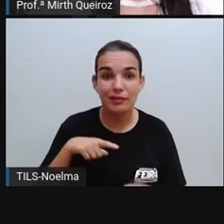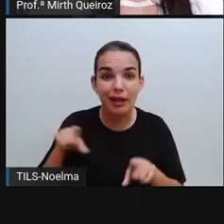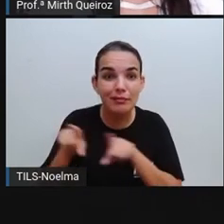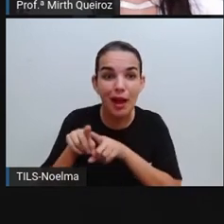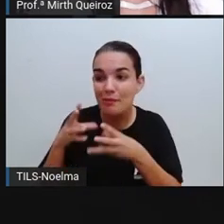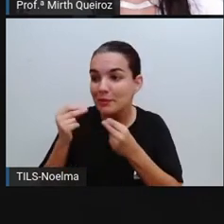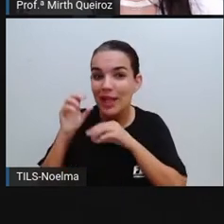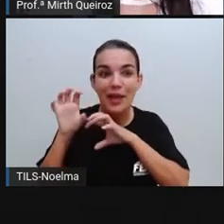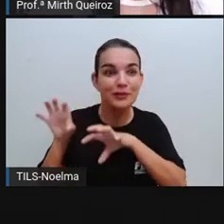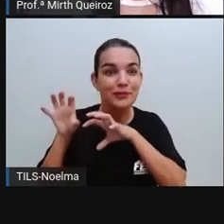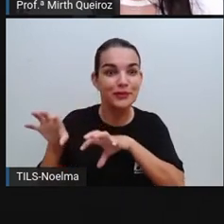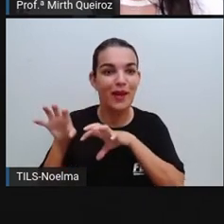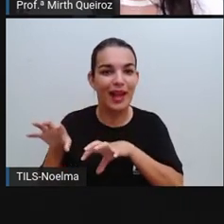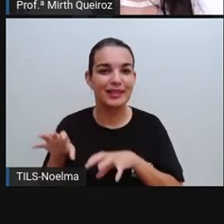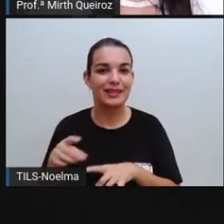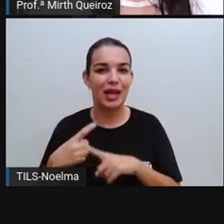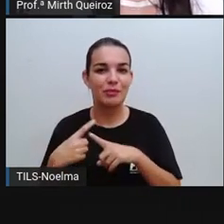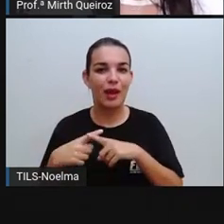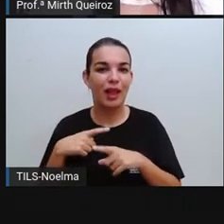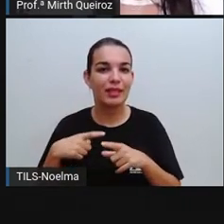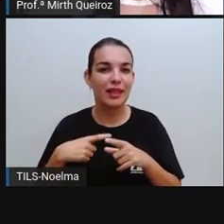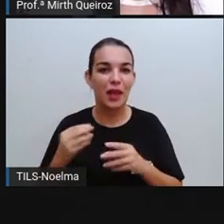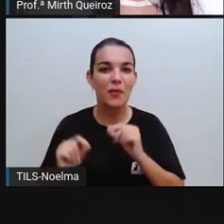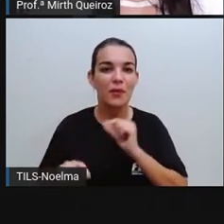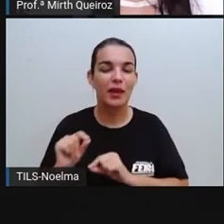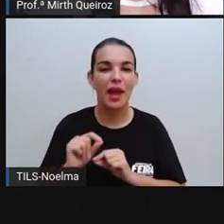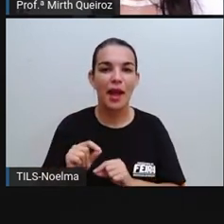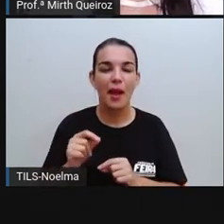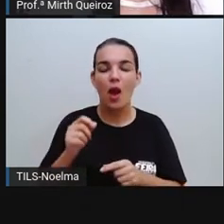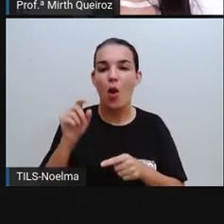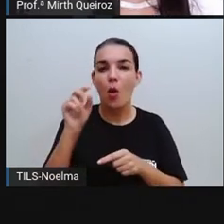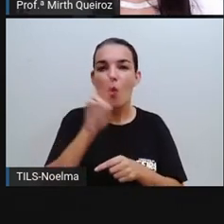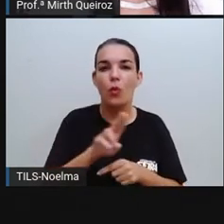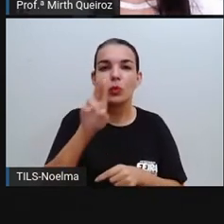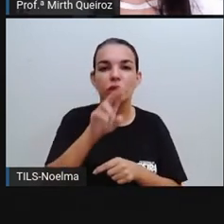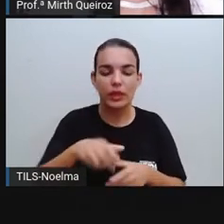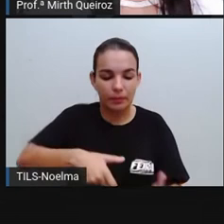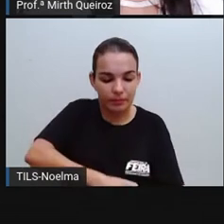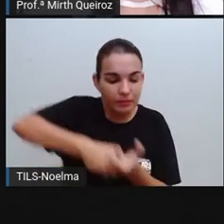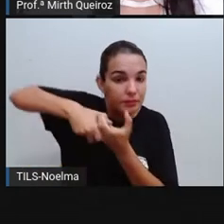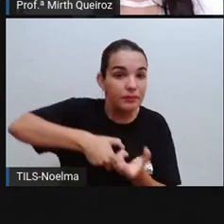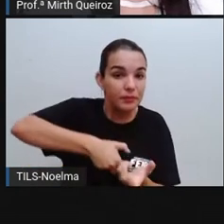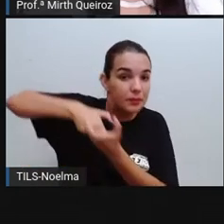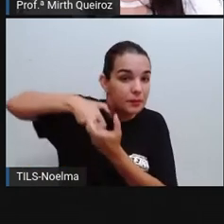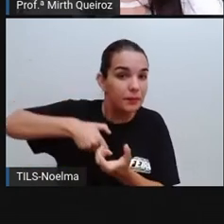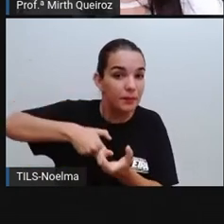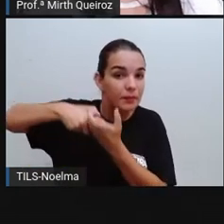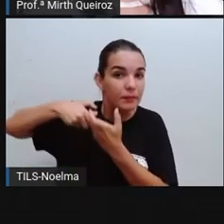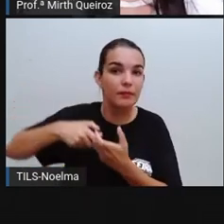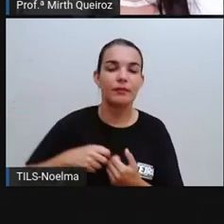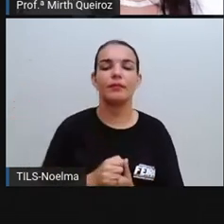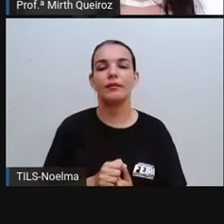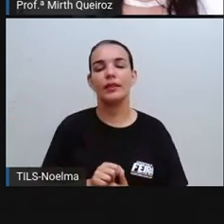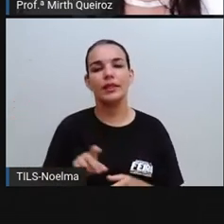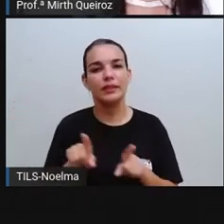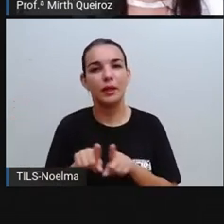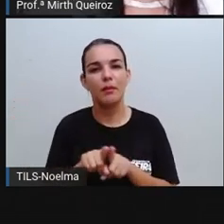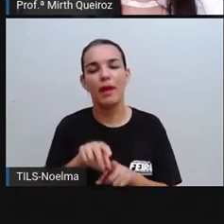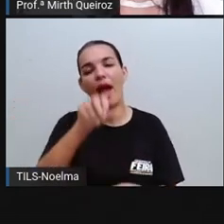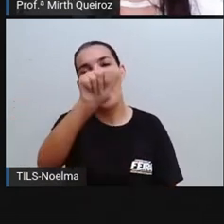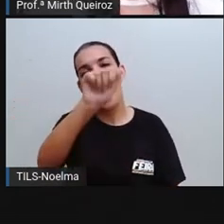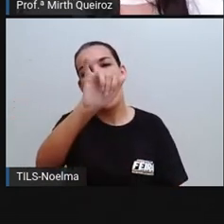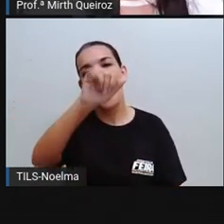nossa culinária. E aí destaca-se o uso intensivo da mandioca, que é chamado de aipim, de